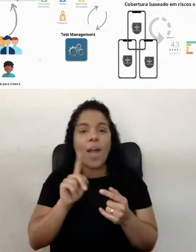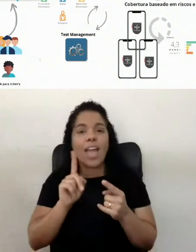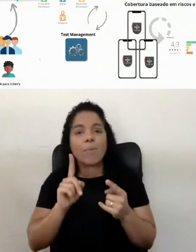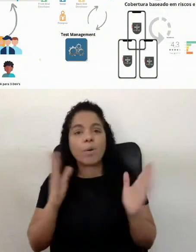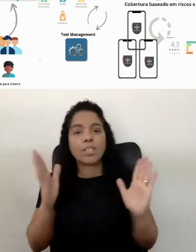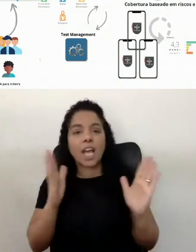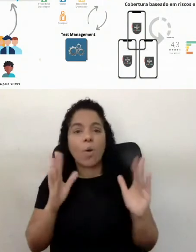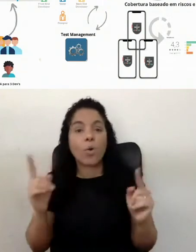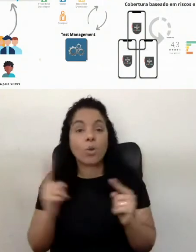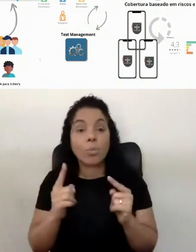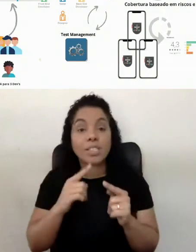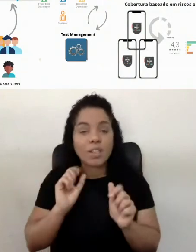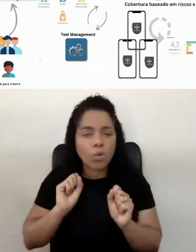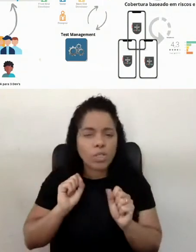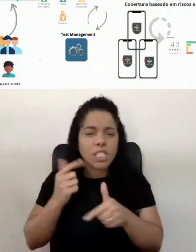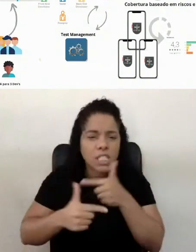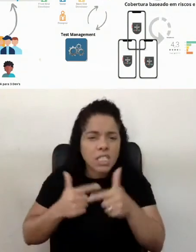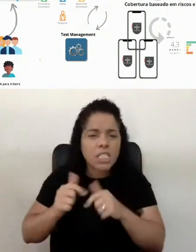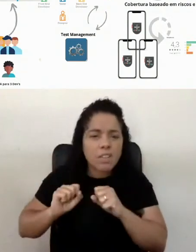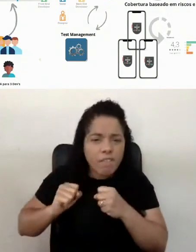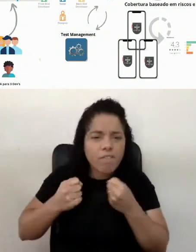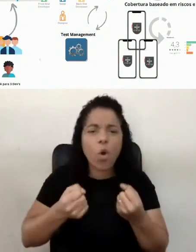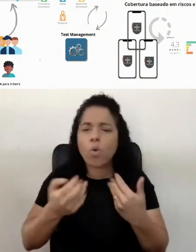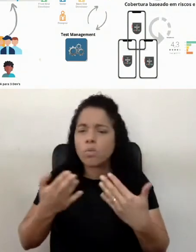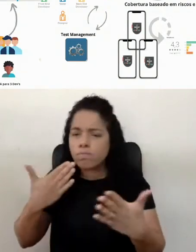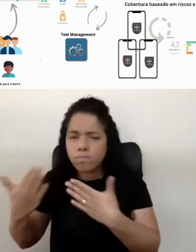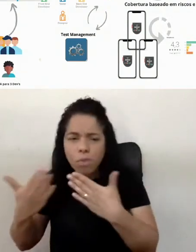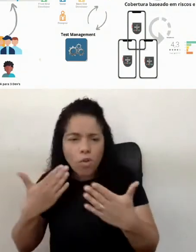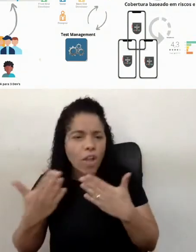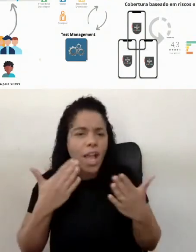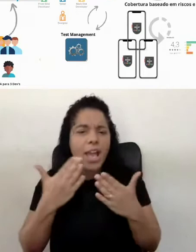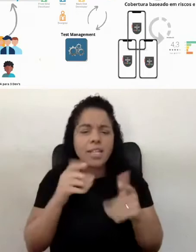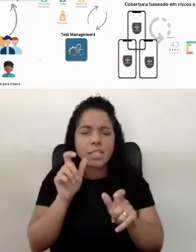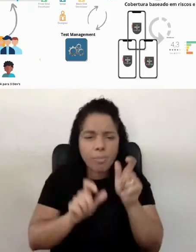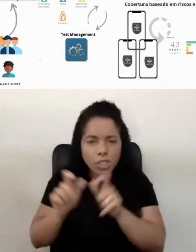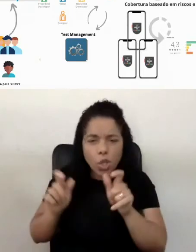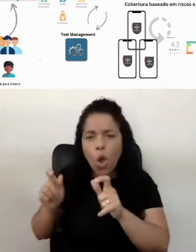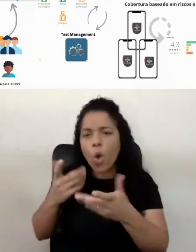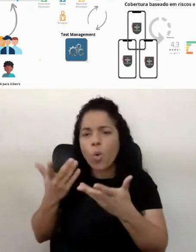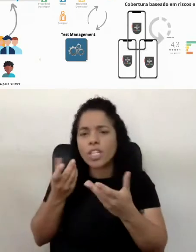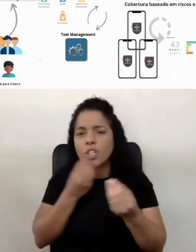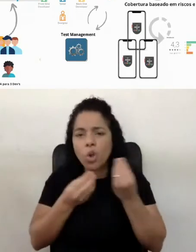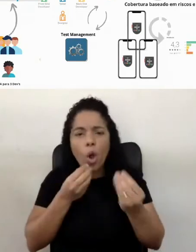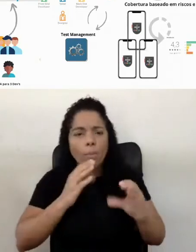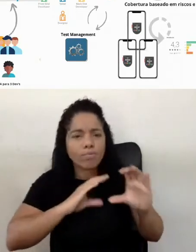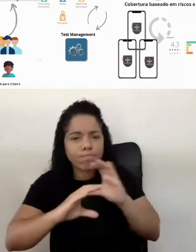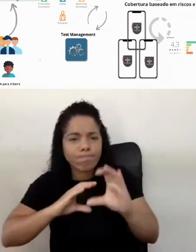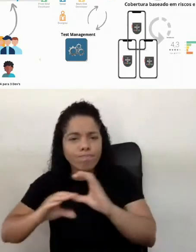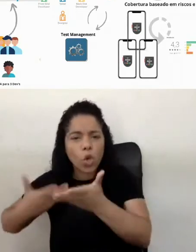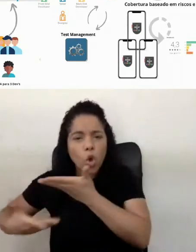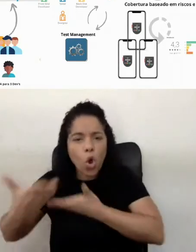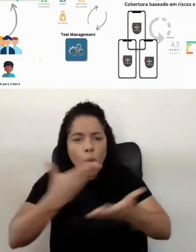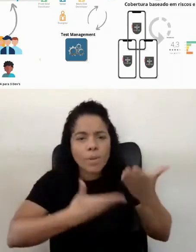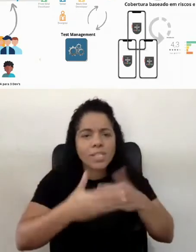prazo, né? Isso não é um esforço, né? É conversa, são pessoas, comunicações, que demandam, né? Muita